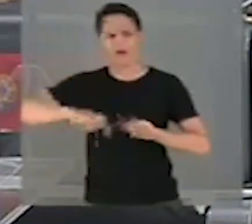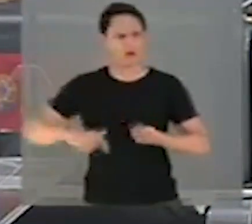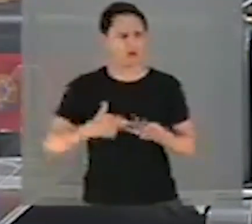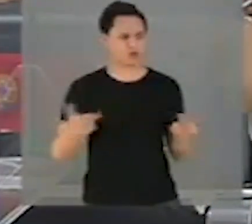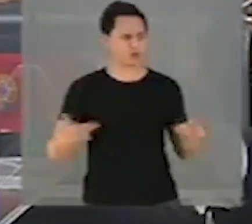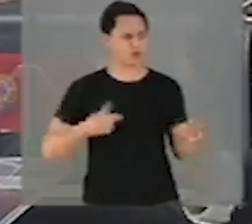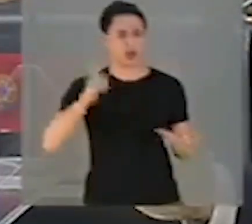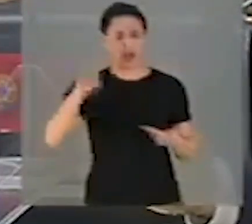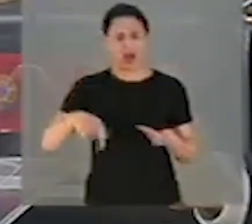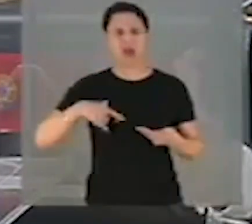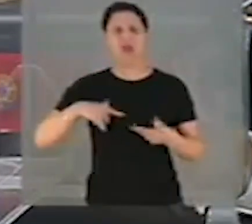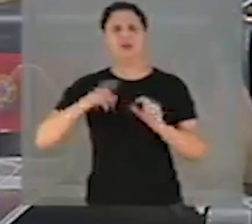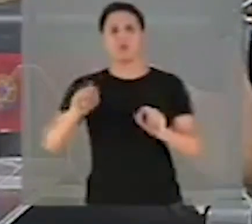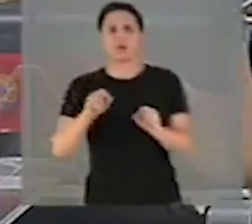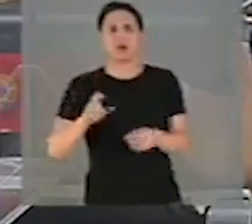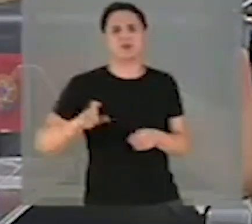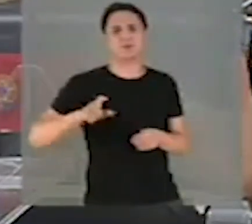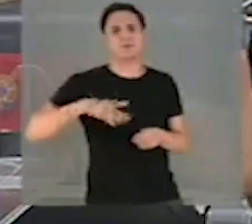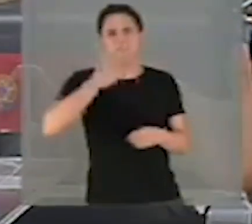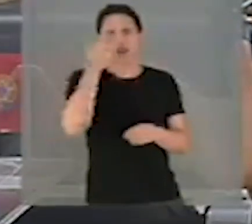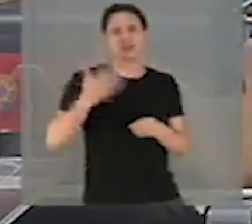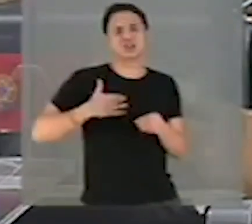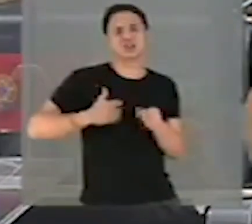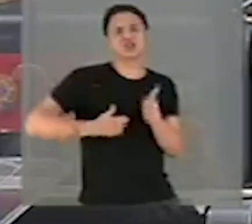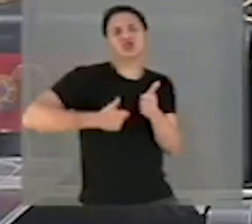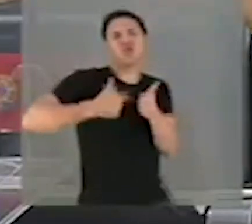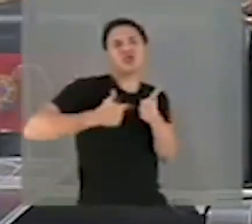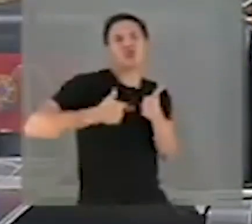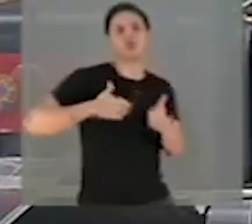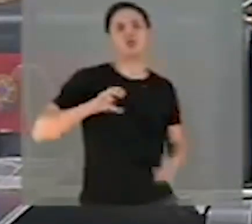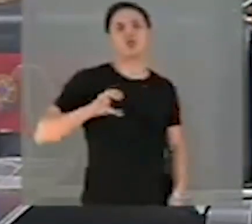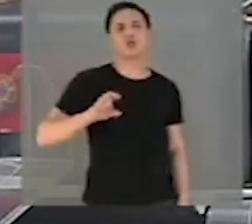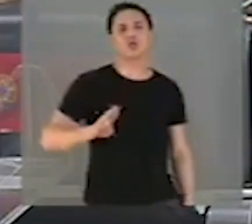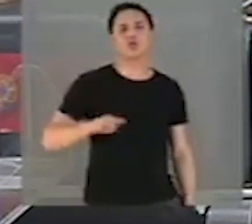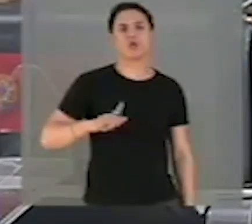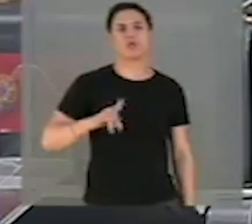são cúmplices de morte. Outros vão além para dizer que são homicidas.